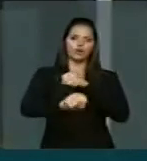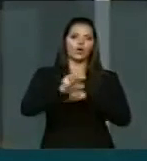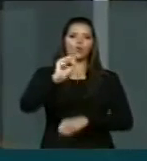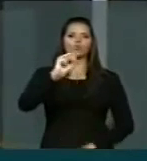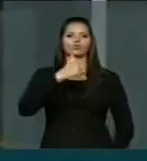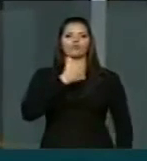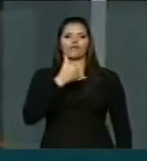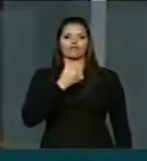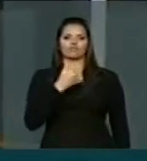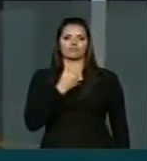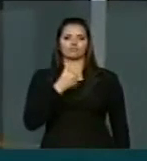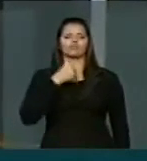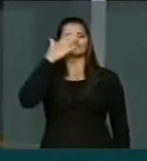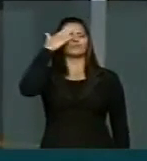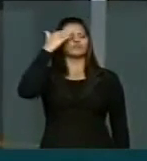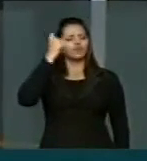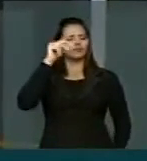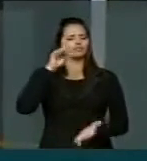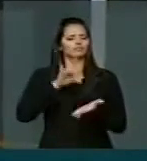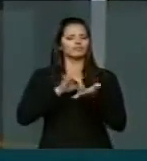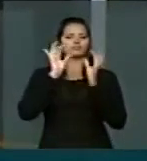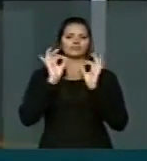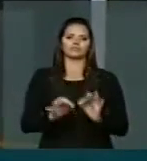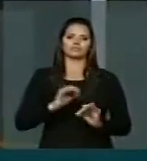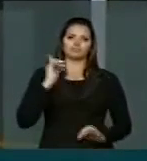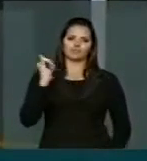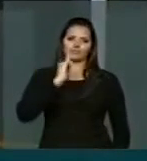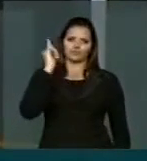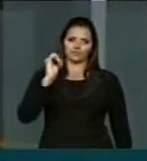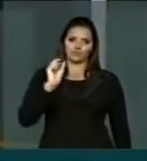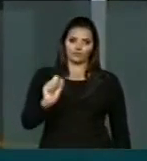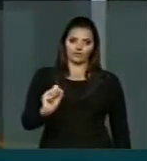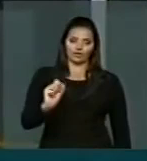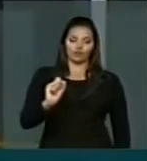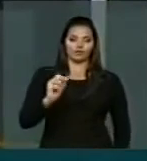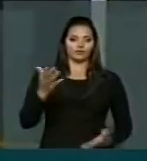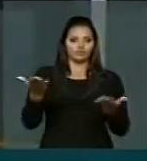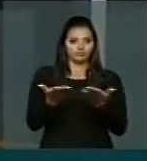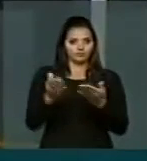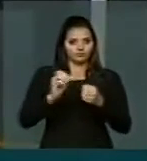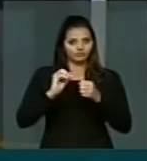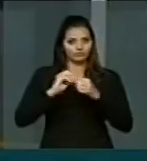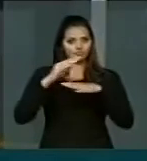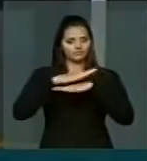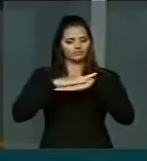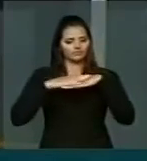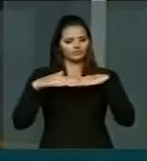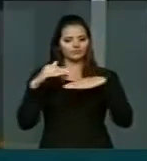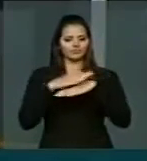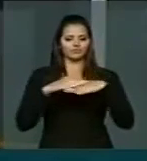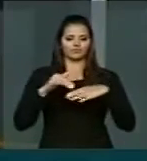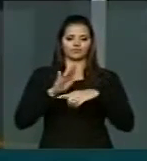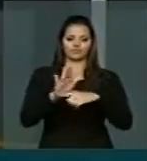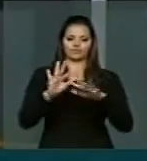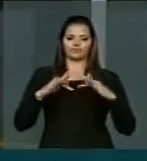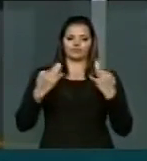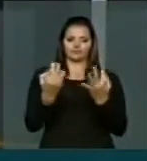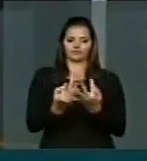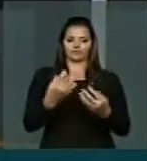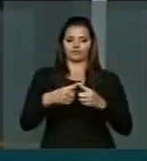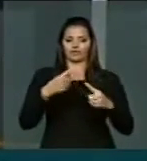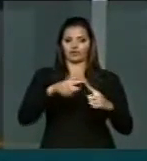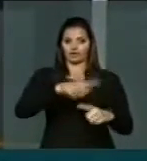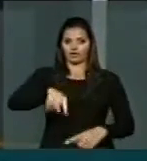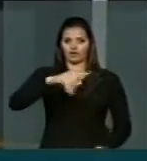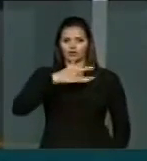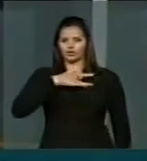Sei exatamente a importância de prestarmos a solidariedade a essas famílias, porque